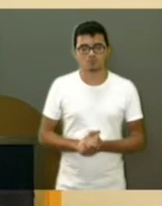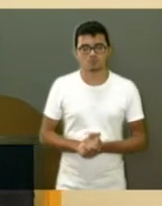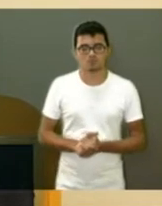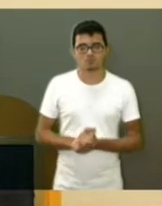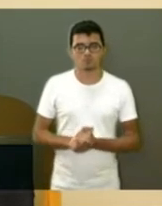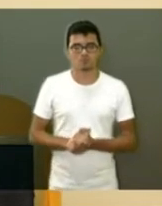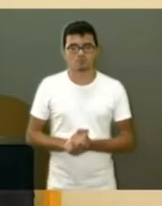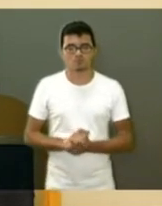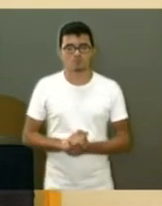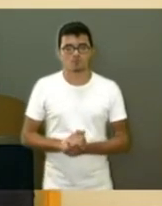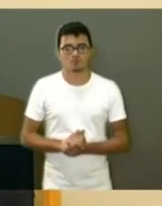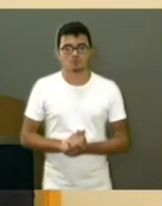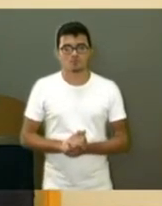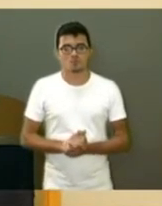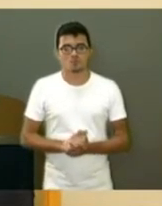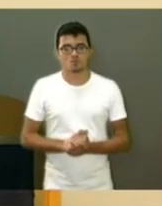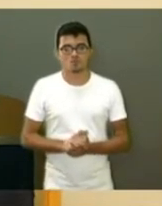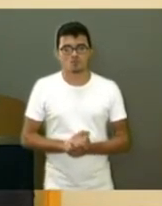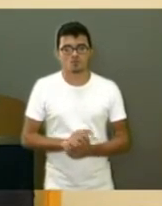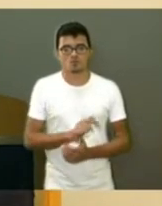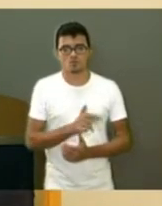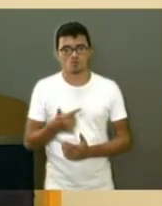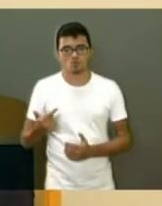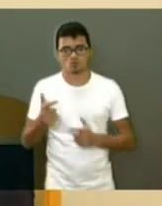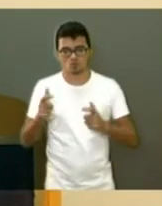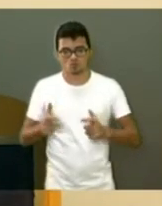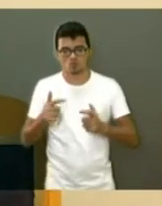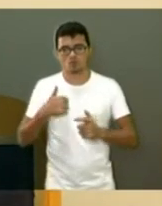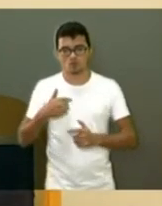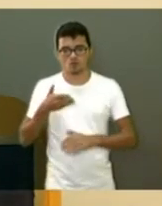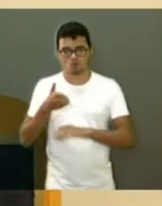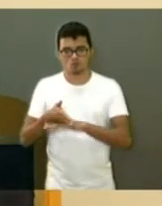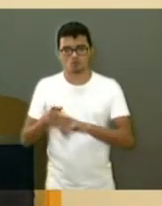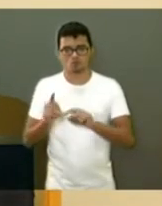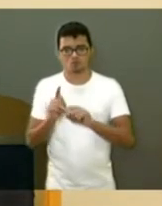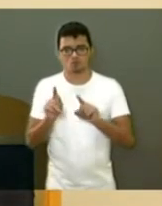No outro local que eu também estive presente,